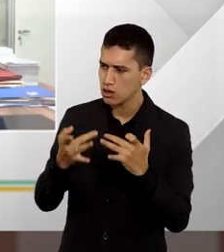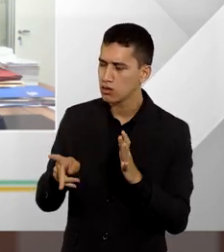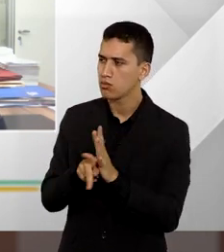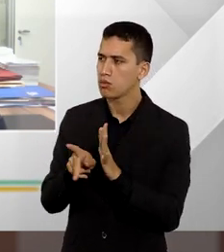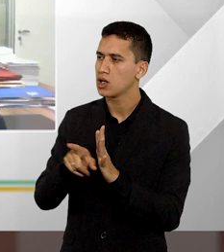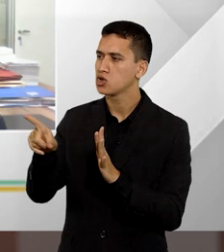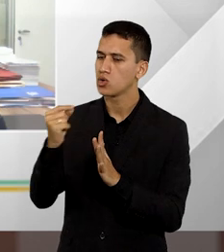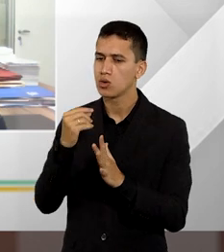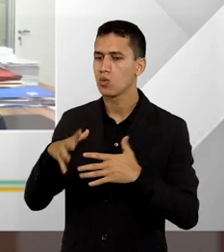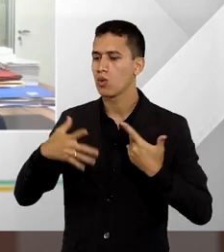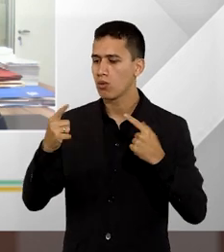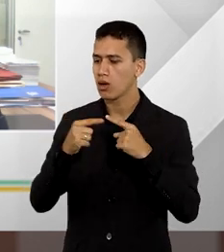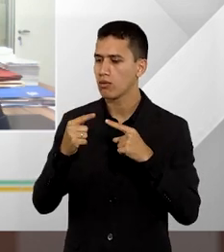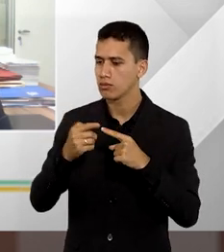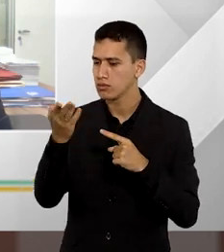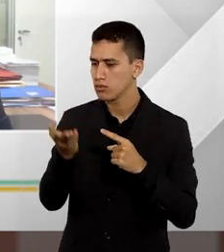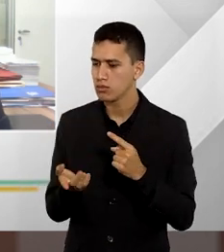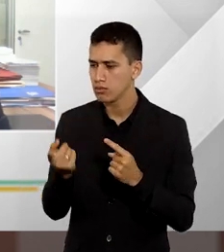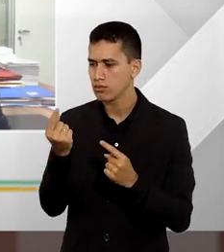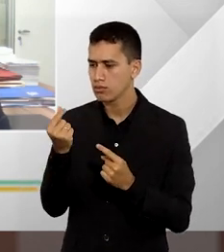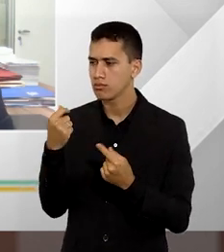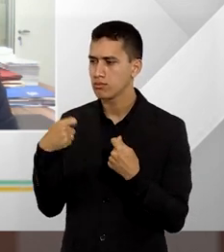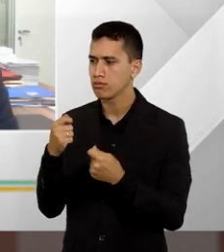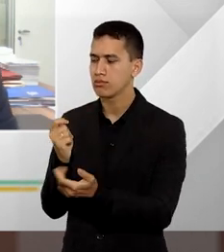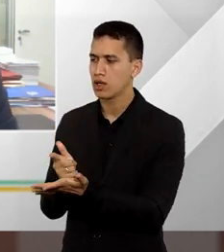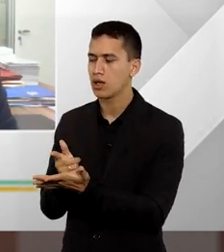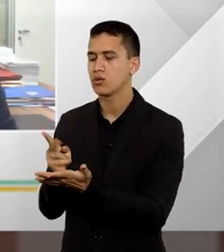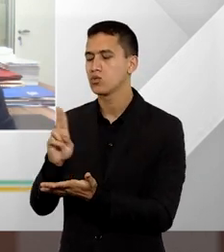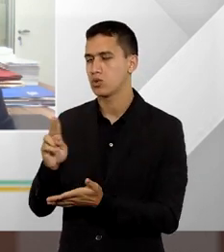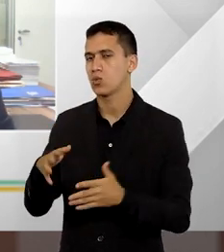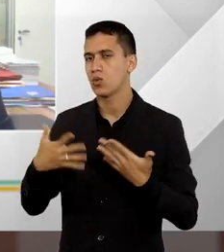escolha de base a ser usada, doutor Sérgio?